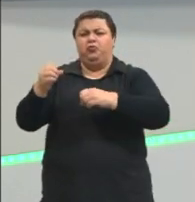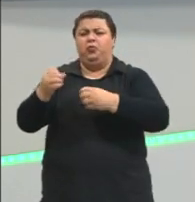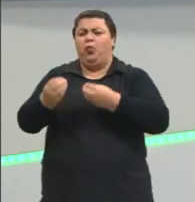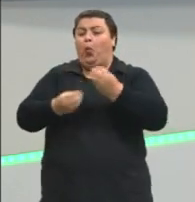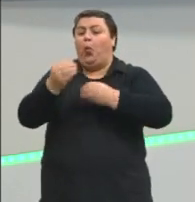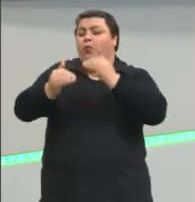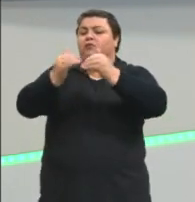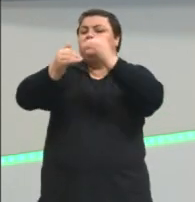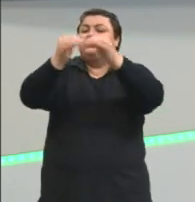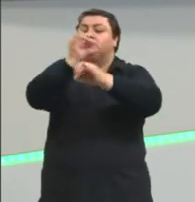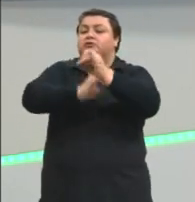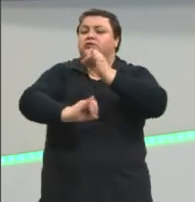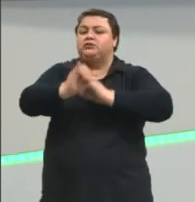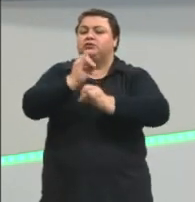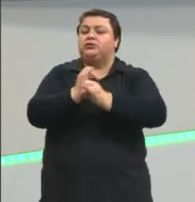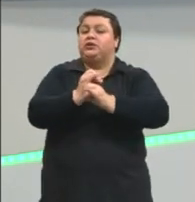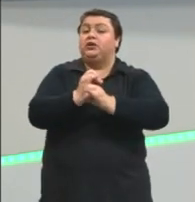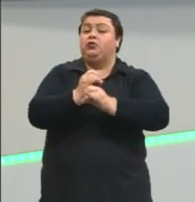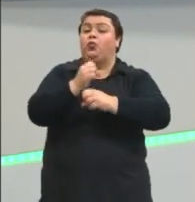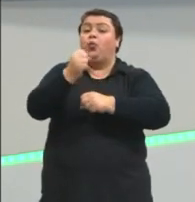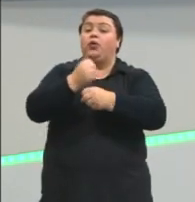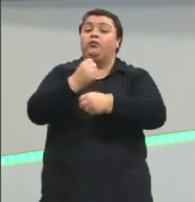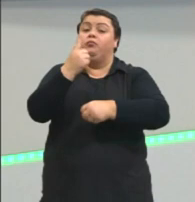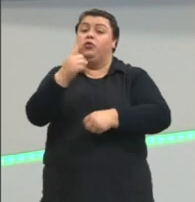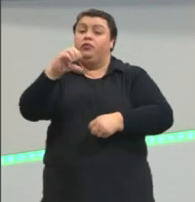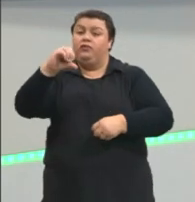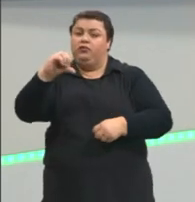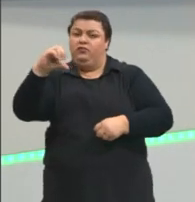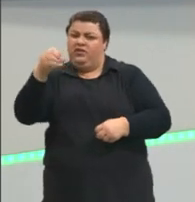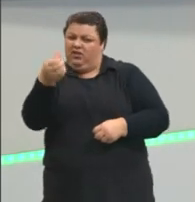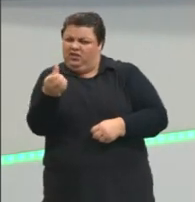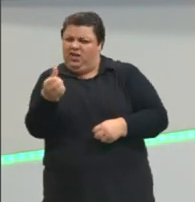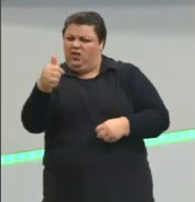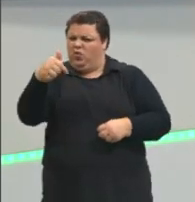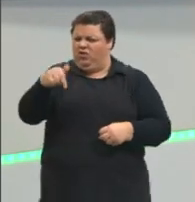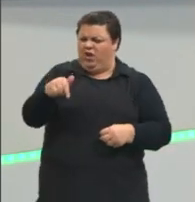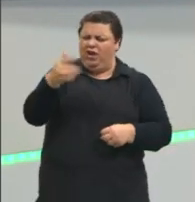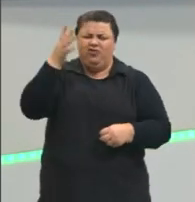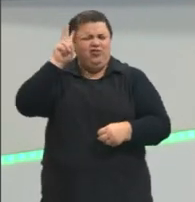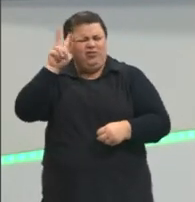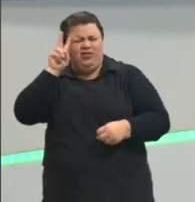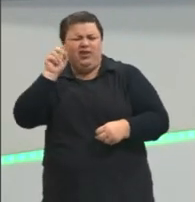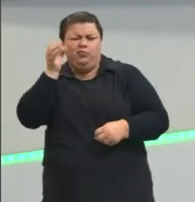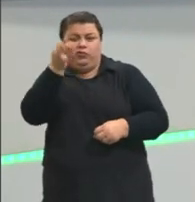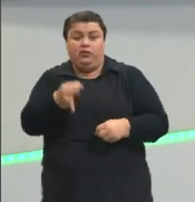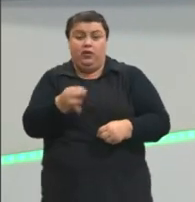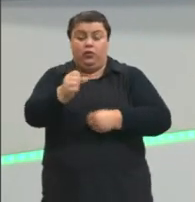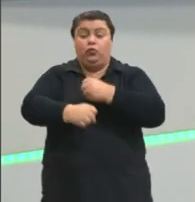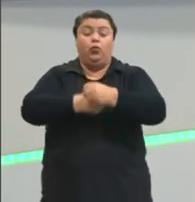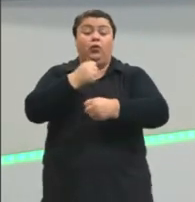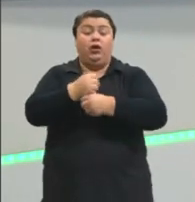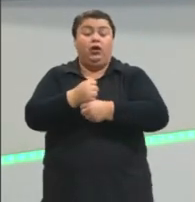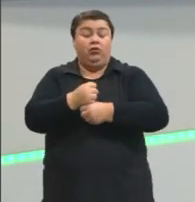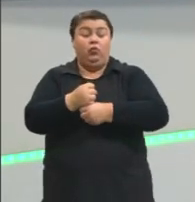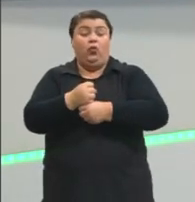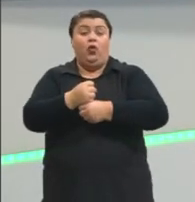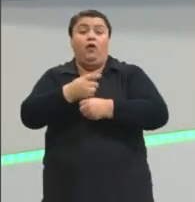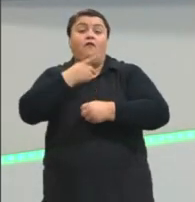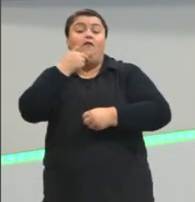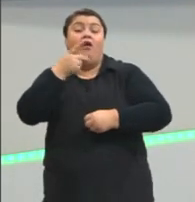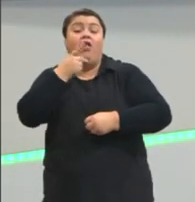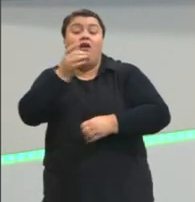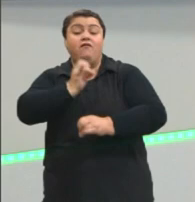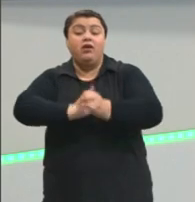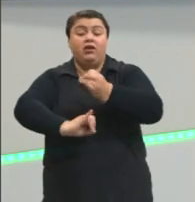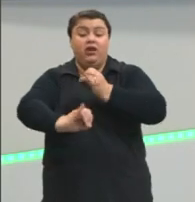que lá em 1996 ou 7, não tenho certeza do ano, se dizia que a internet ia